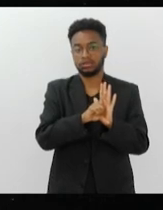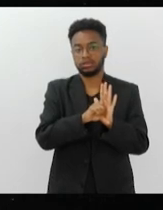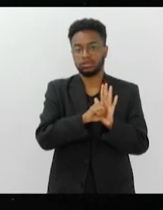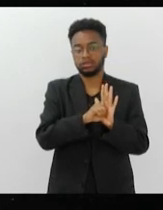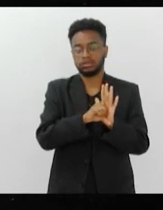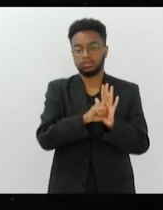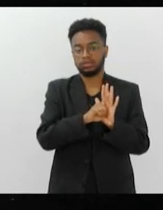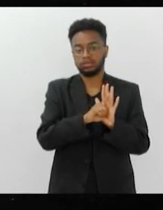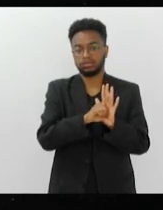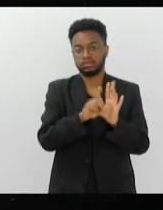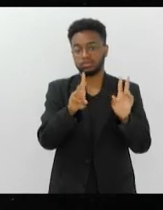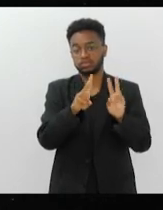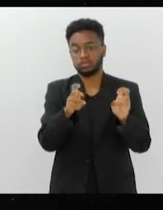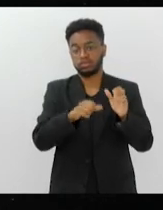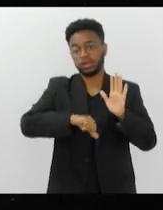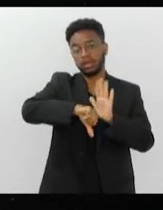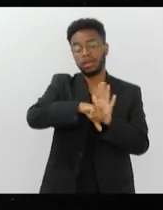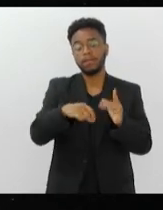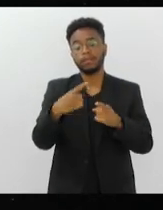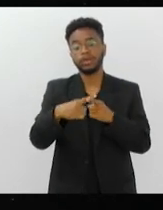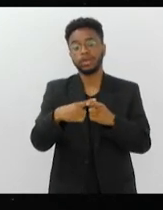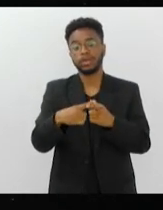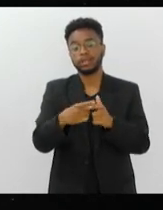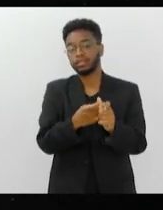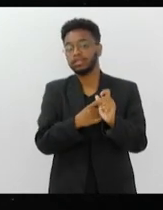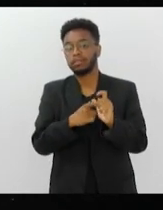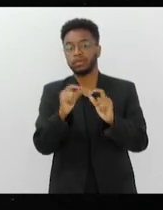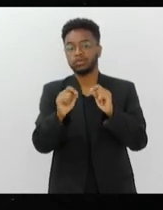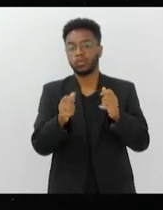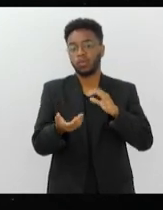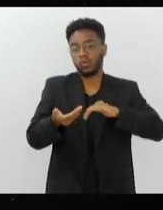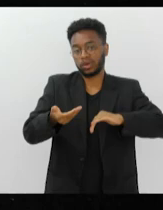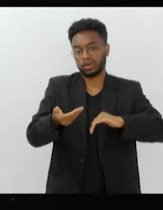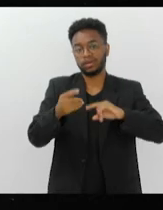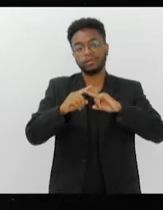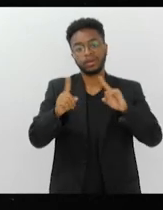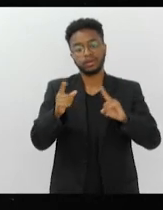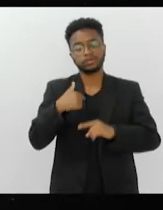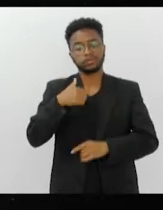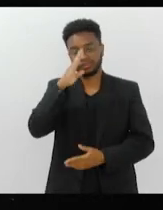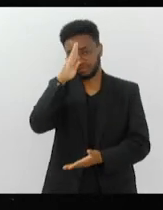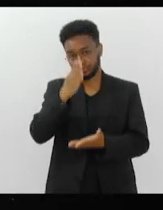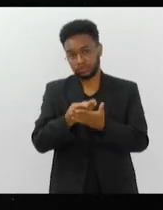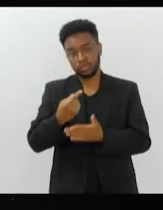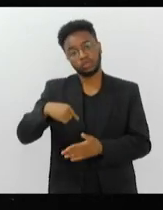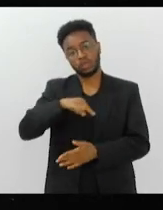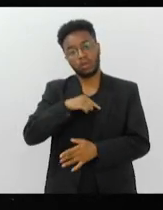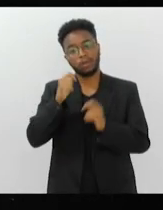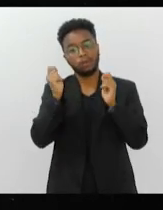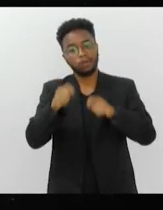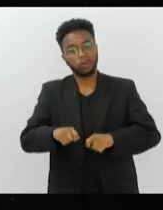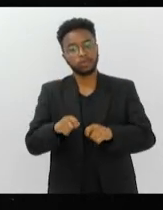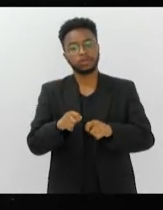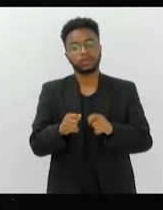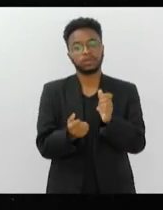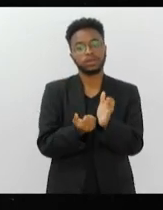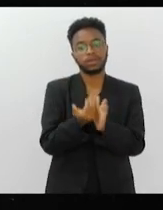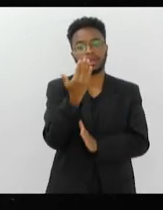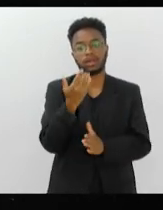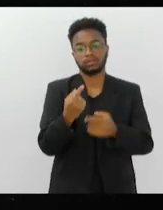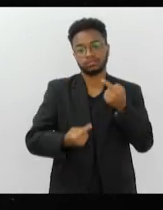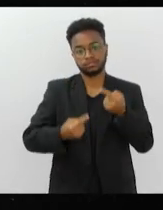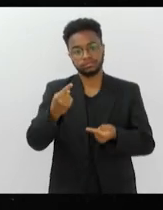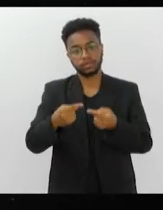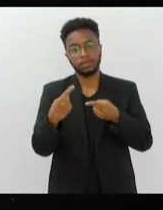legislação desses delitos, porque isso depende do Congresso Nacional. Mas eu acho que nós podemos puxar esse debate, já que essa casa aqui